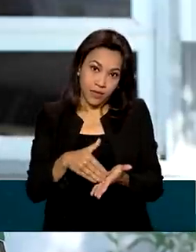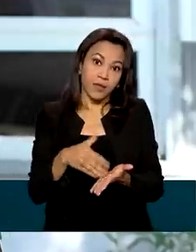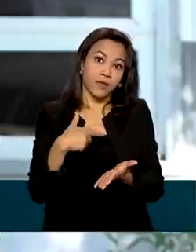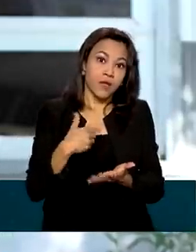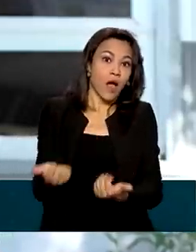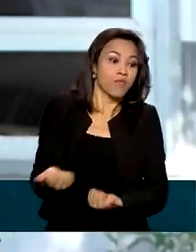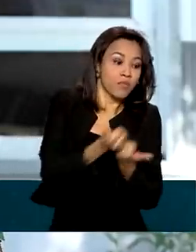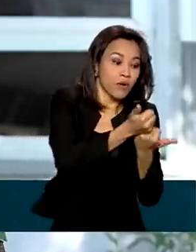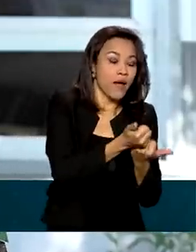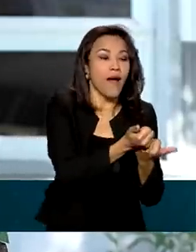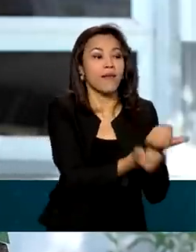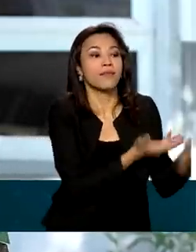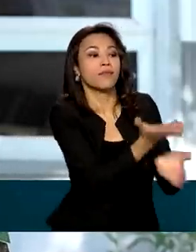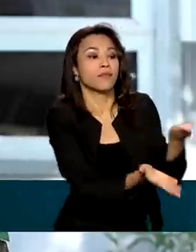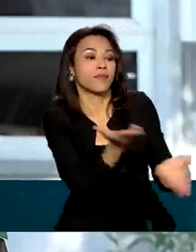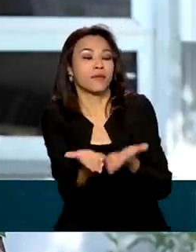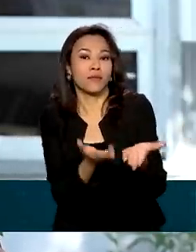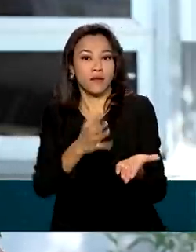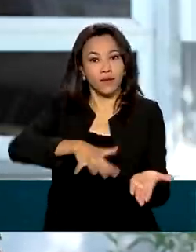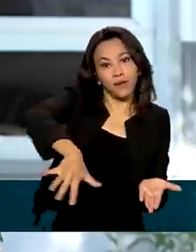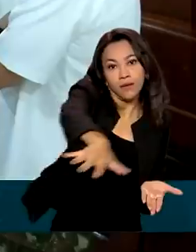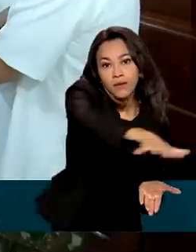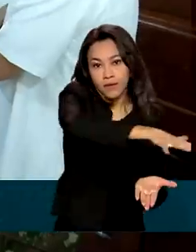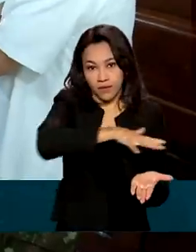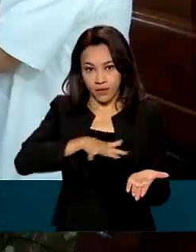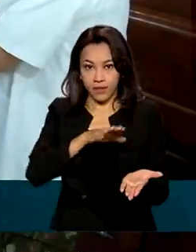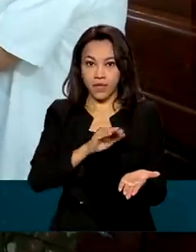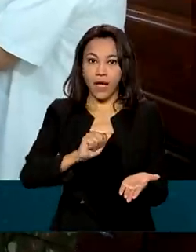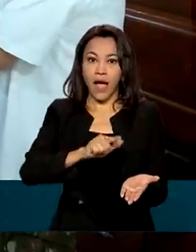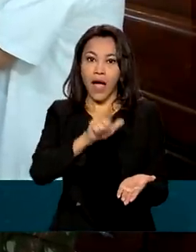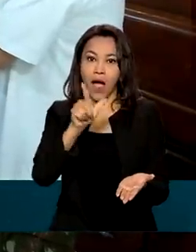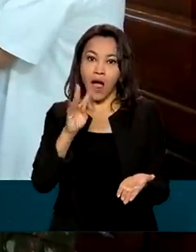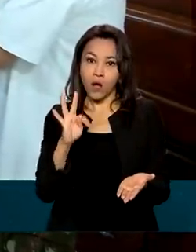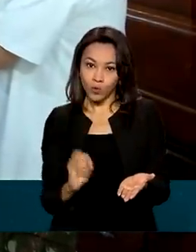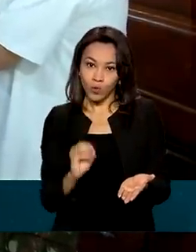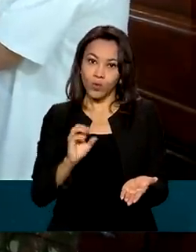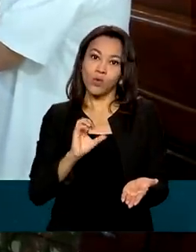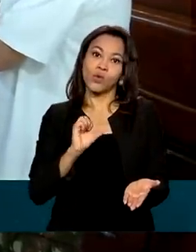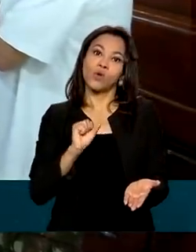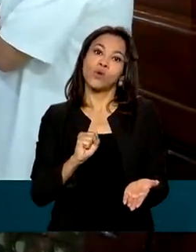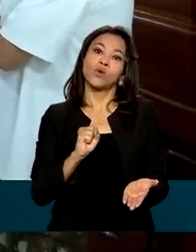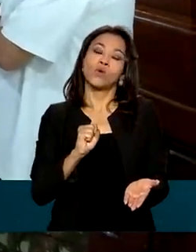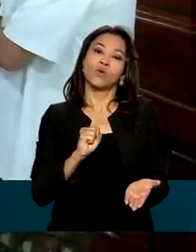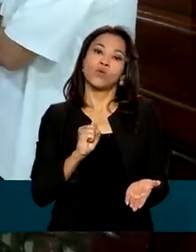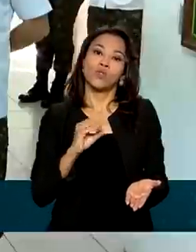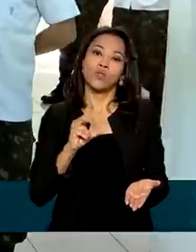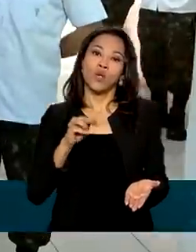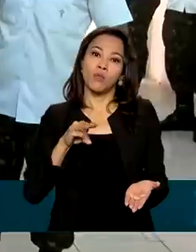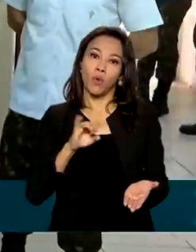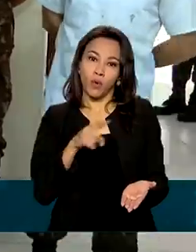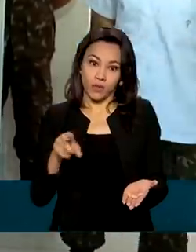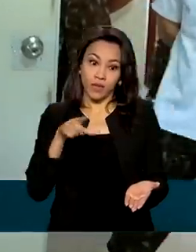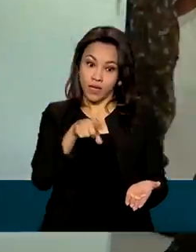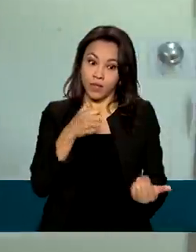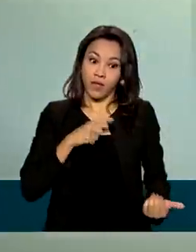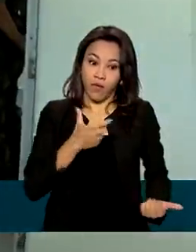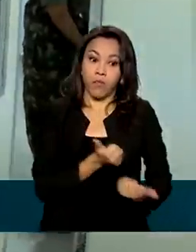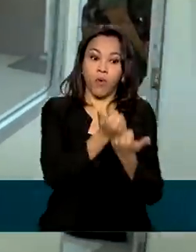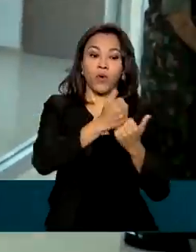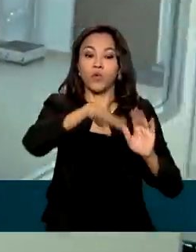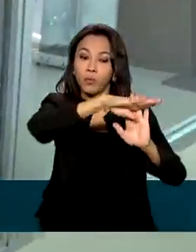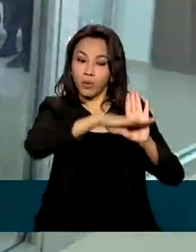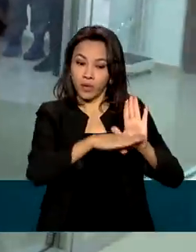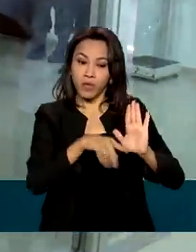população civil da região do Alto Solimões. O hospital recebeu verbas do programa Calha Norte e conta com seis